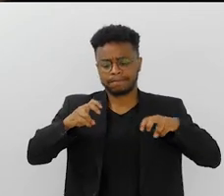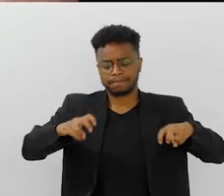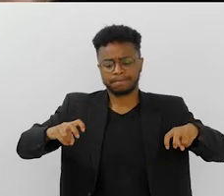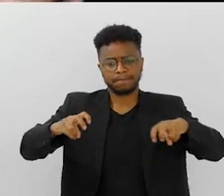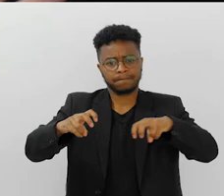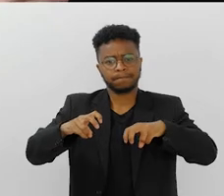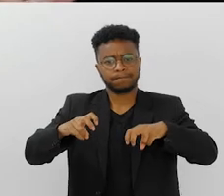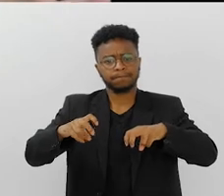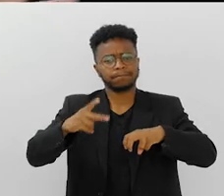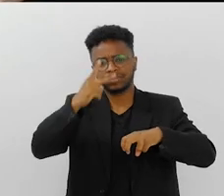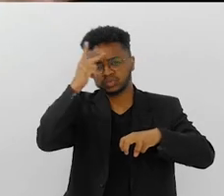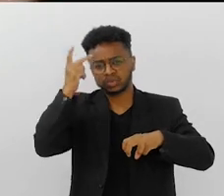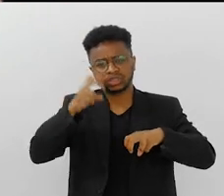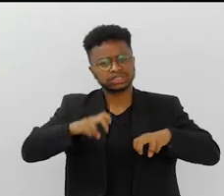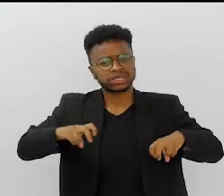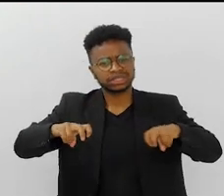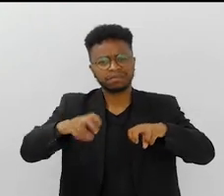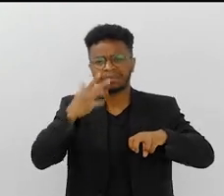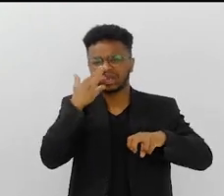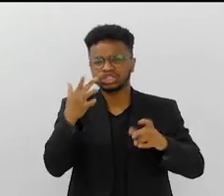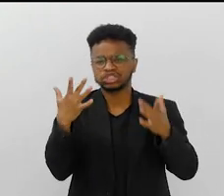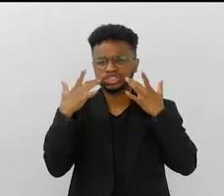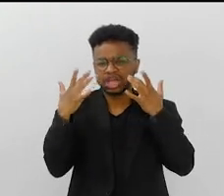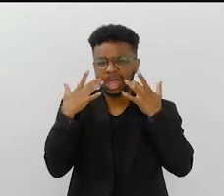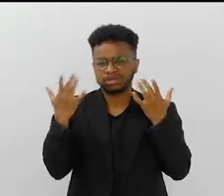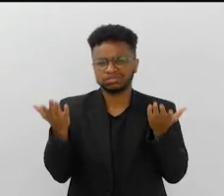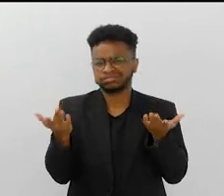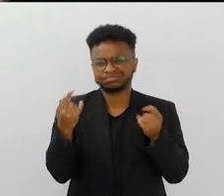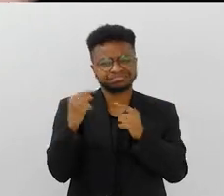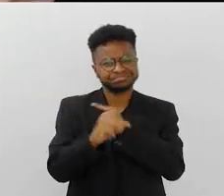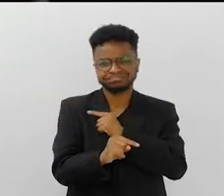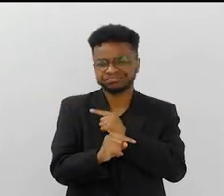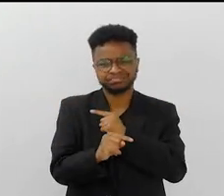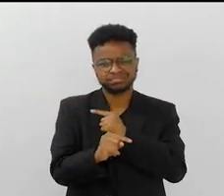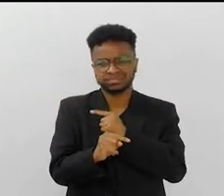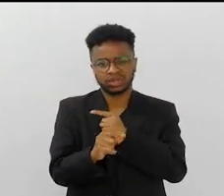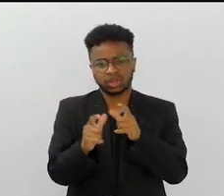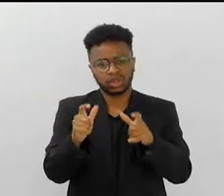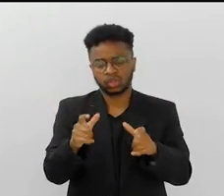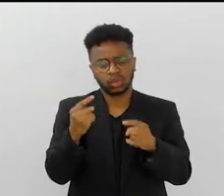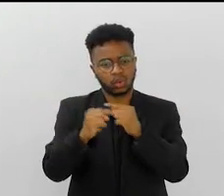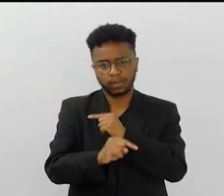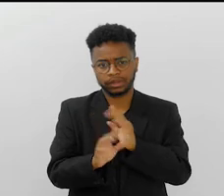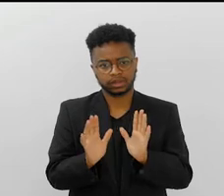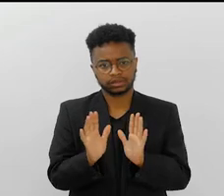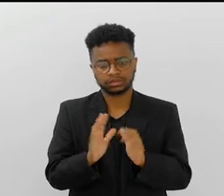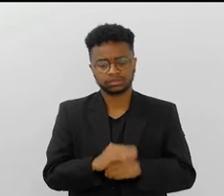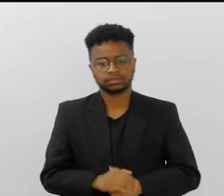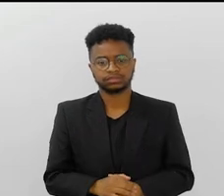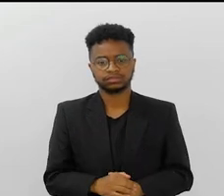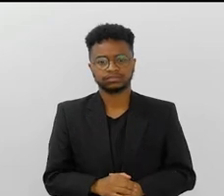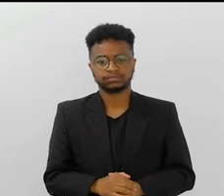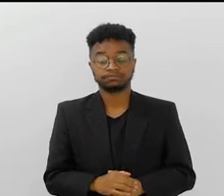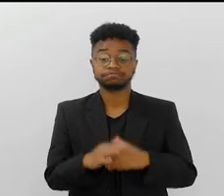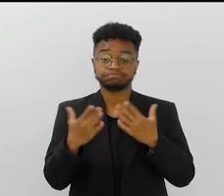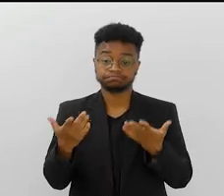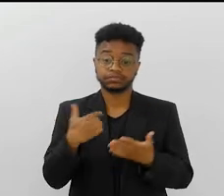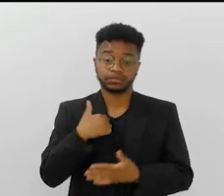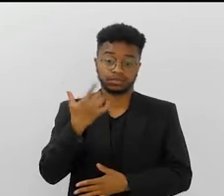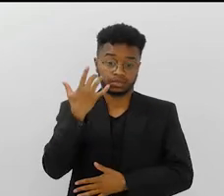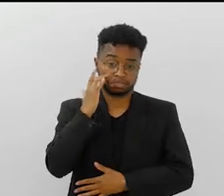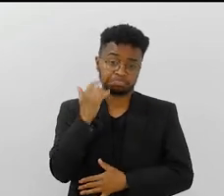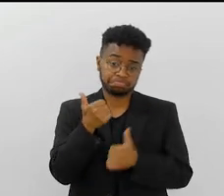com mesas, que ficavam ali as pessoas numa coisa meio teatro, enfim, que não é o espírito daquele lugar. Então,